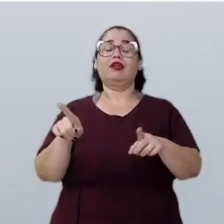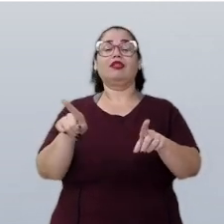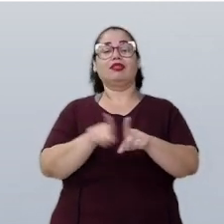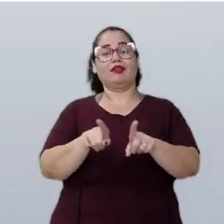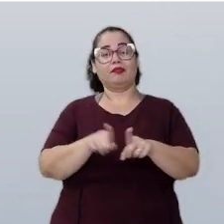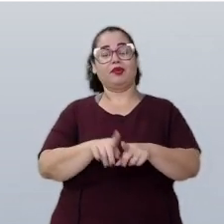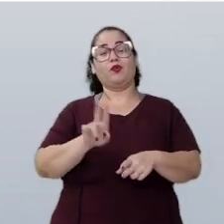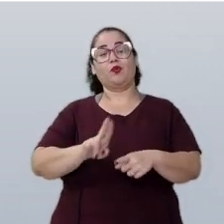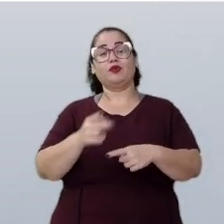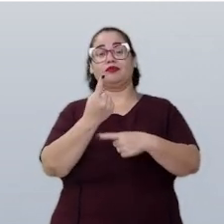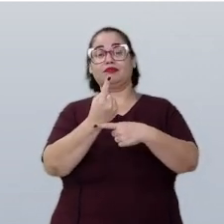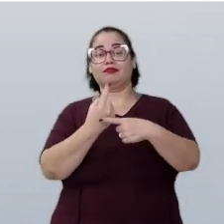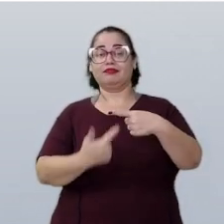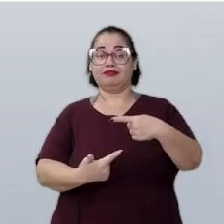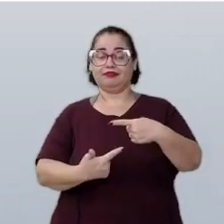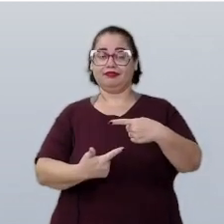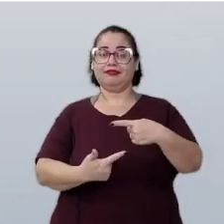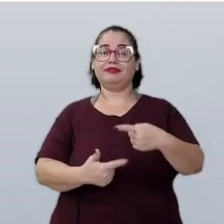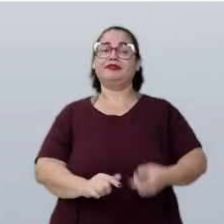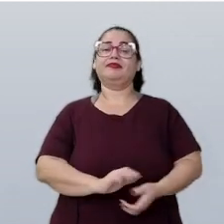também meio.